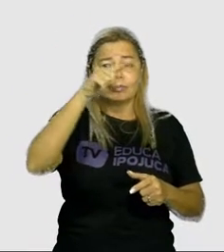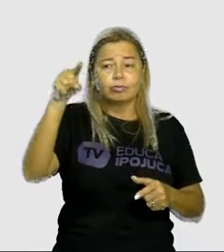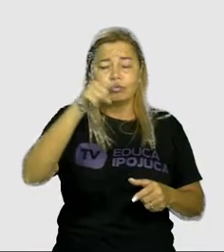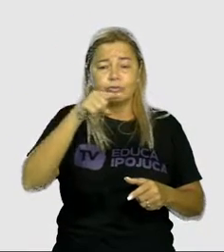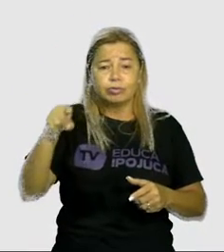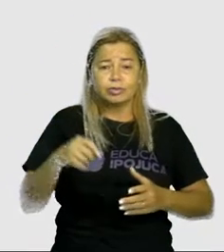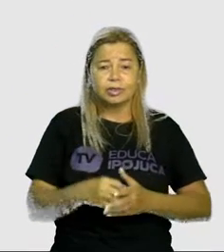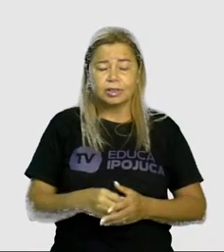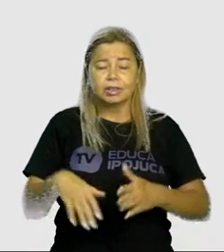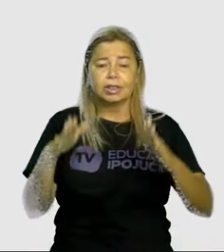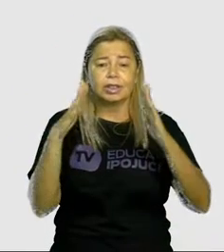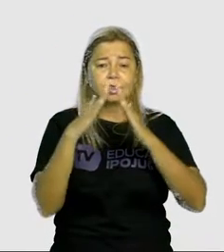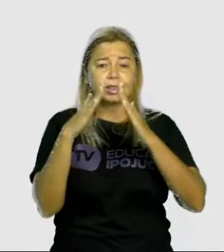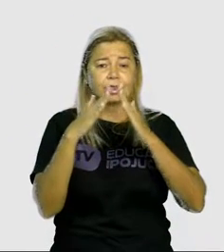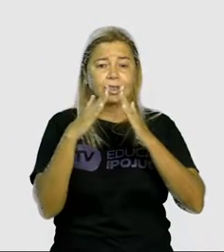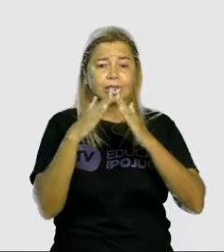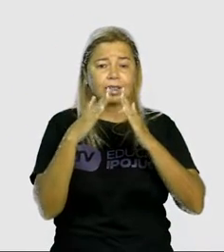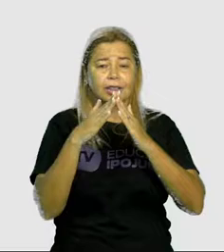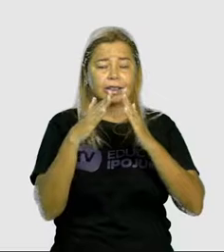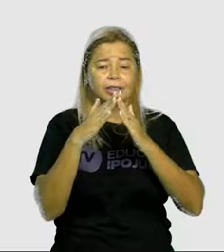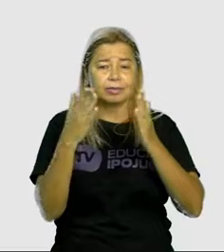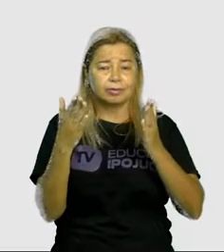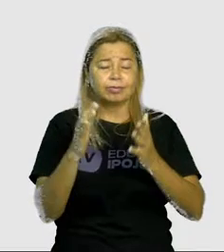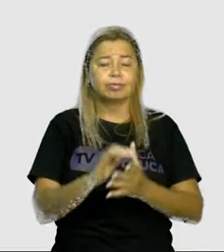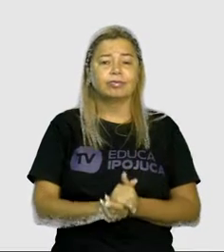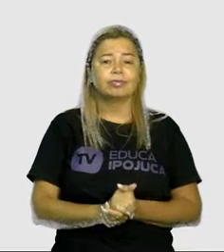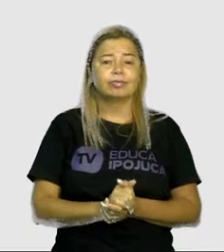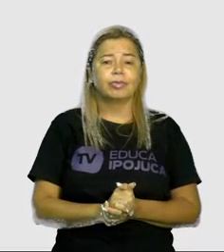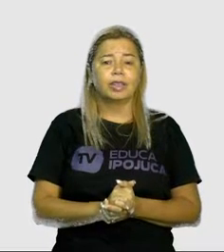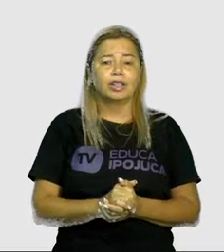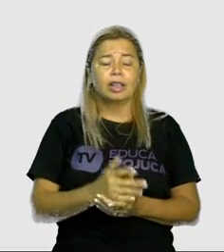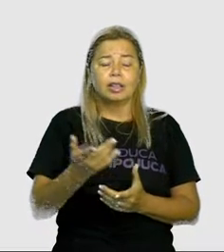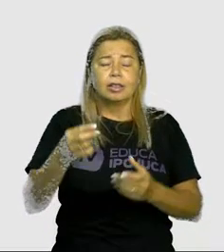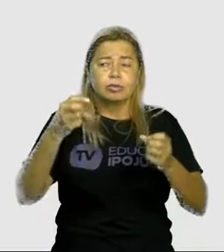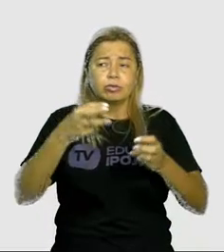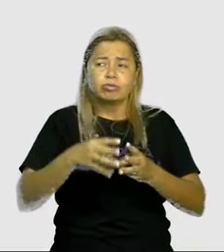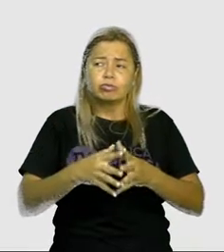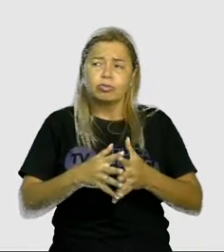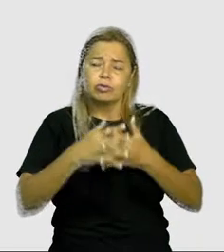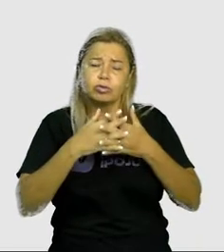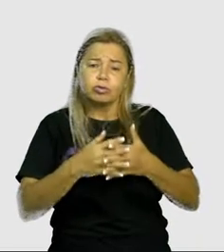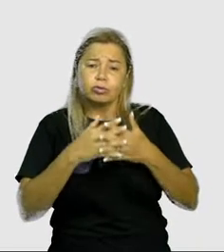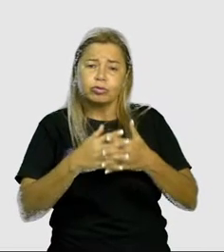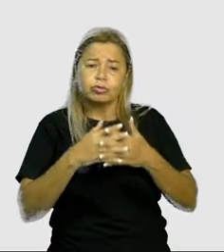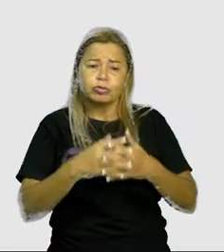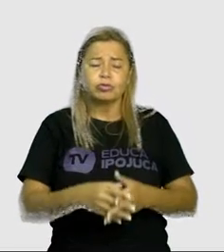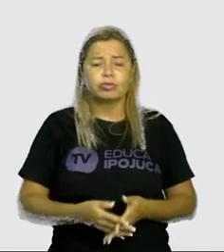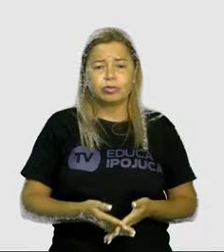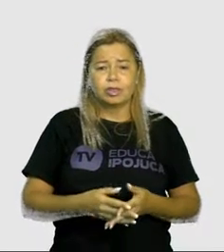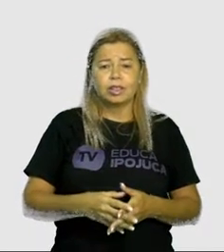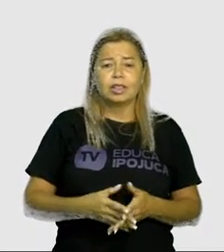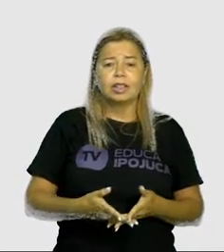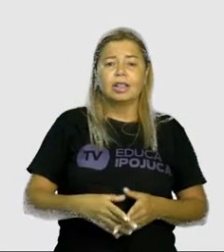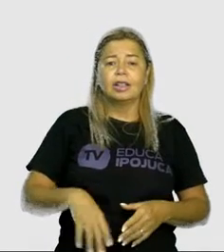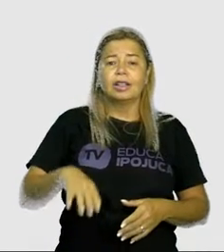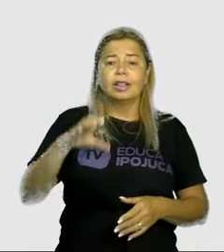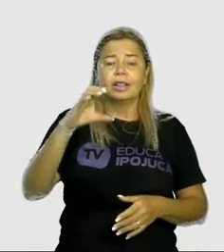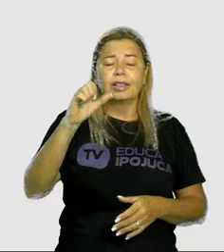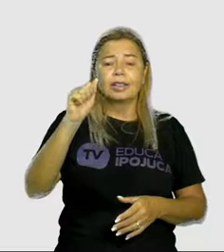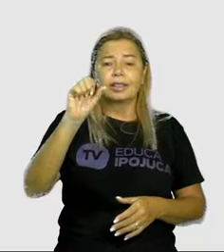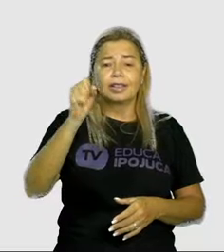confunde casa. Casa, coloca o Z com A. Exercício, coloca com o som de Z,